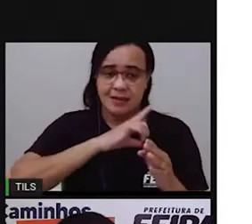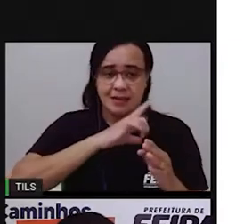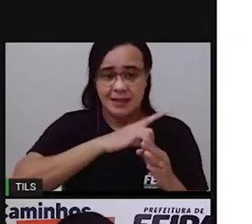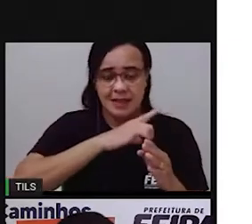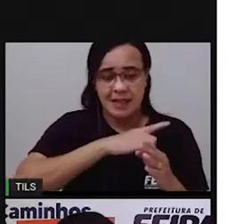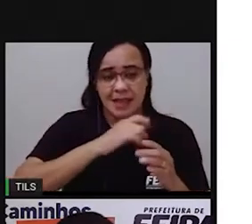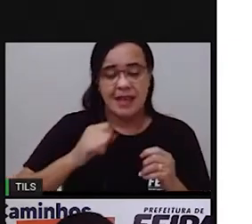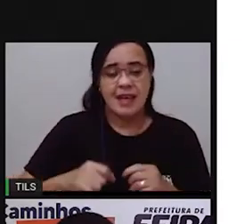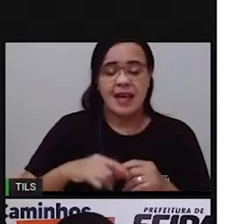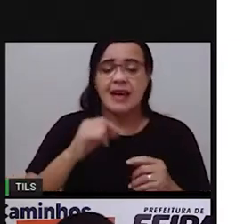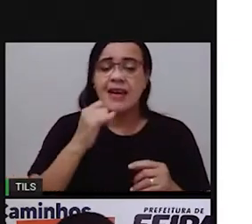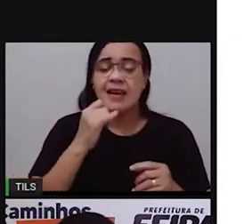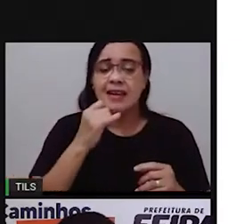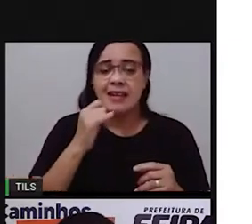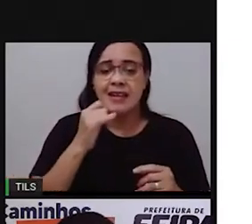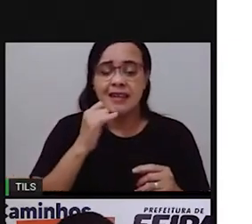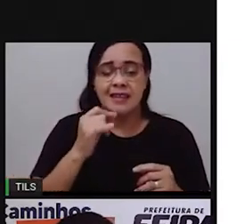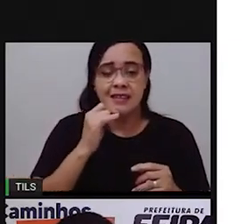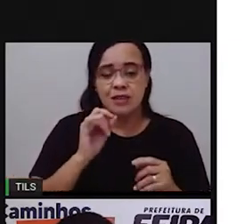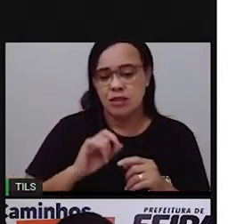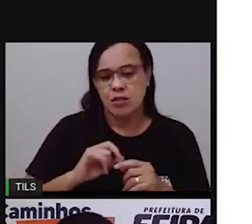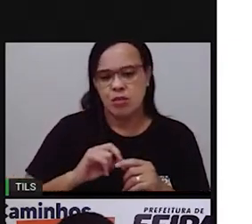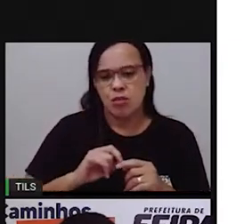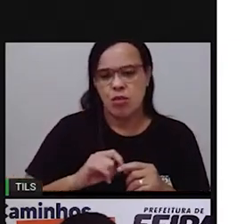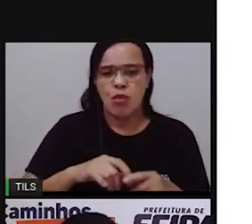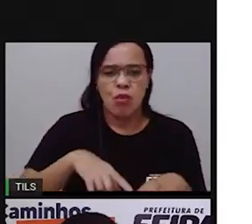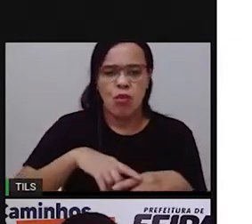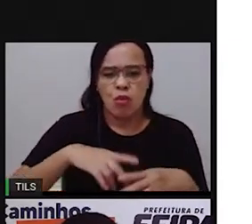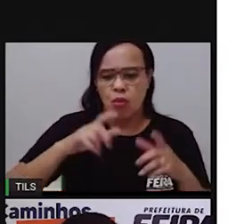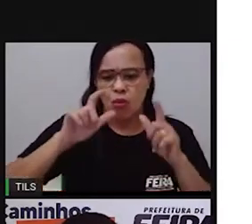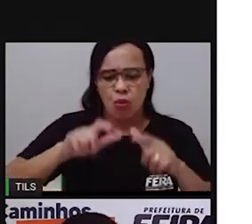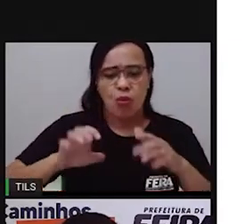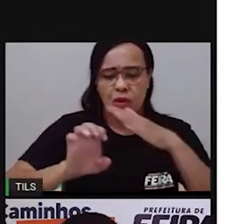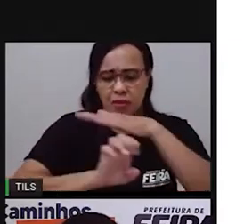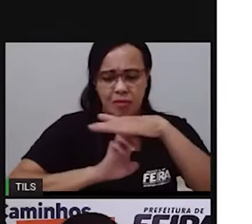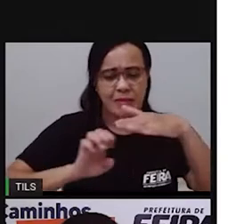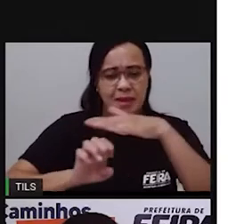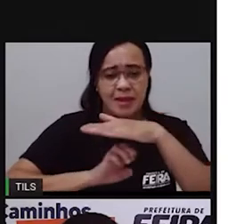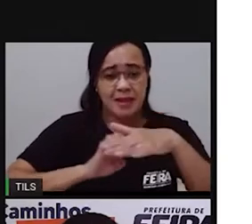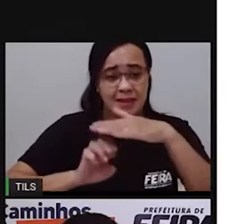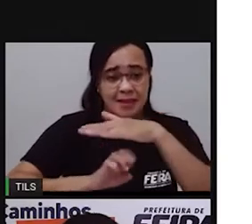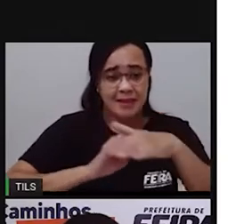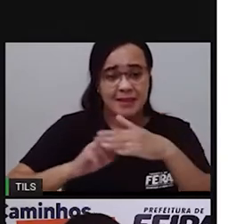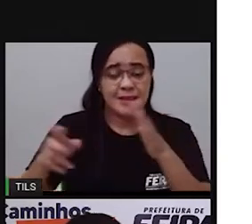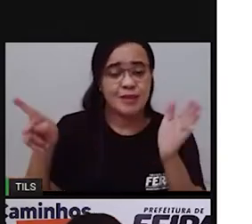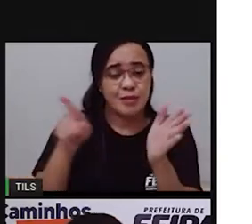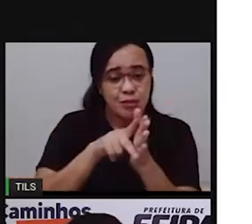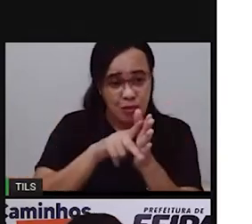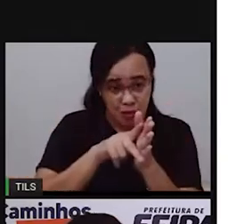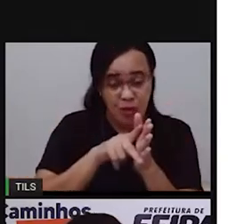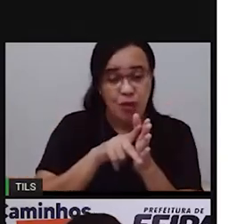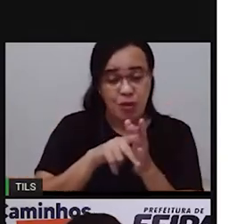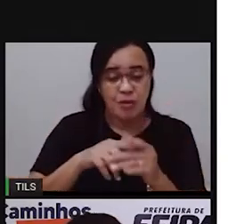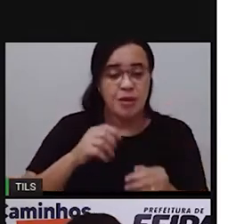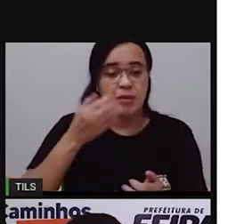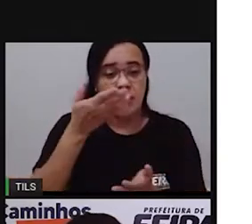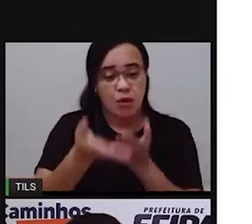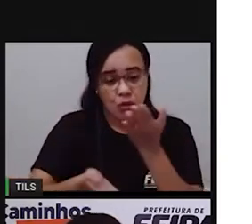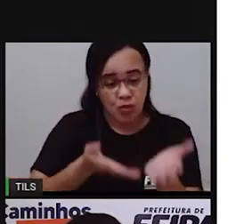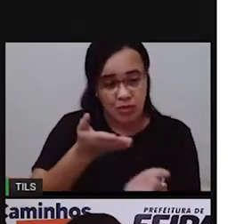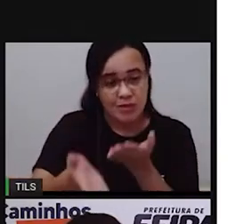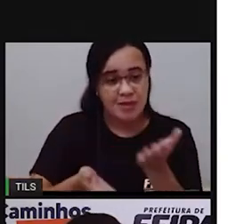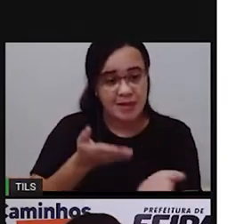e esgoto também? Né? Que é ali, organizado por uma empresa. As pessoas